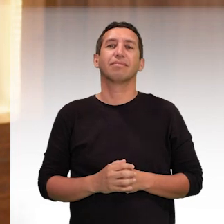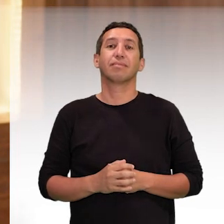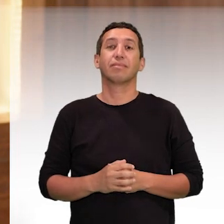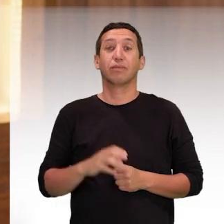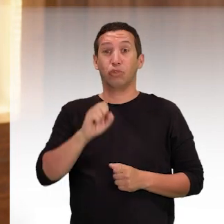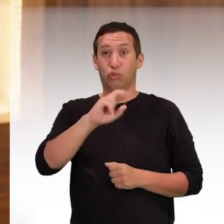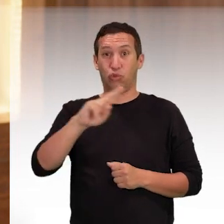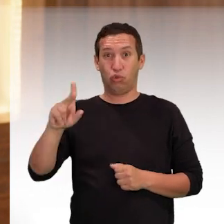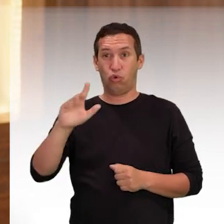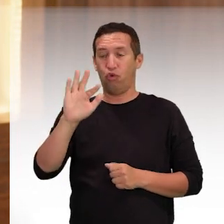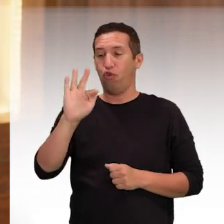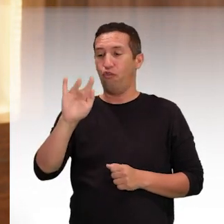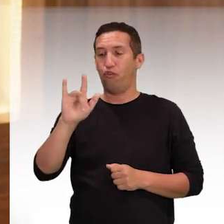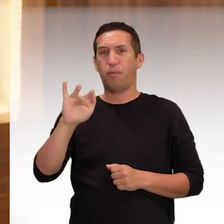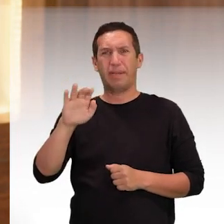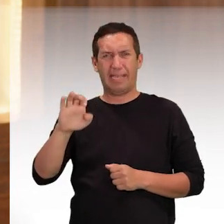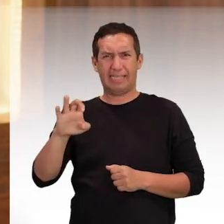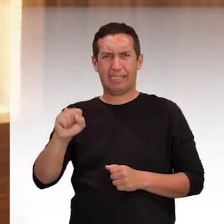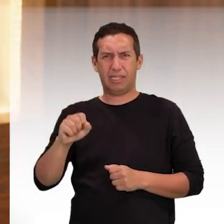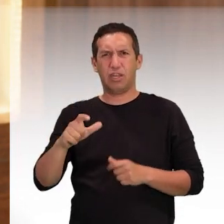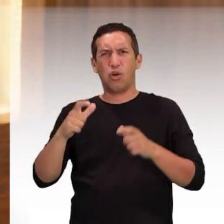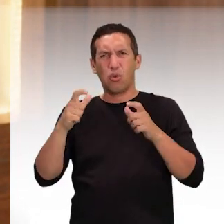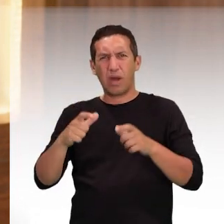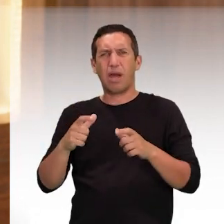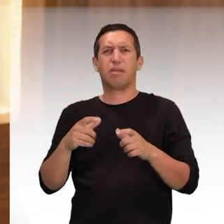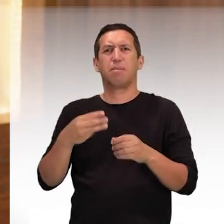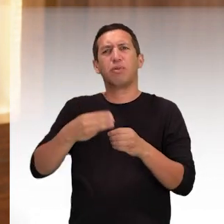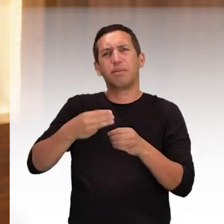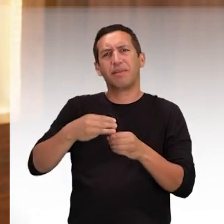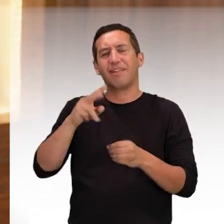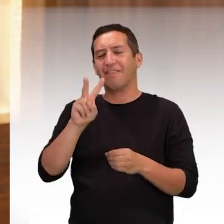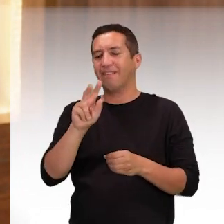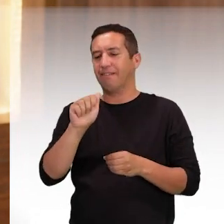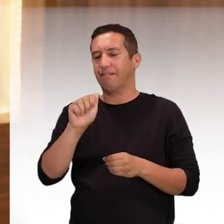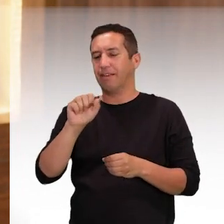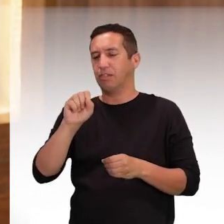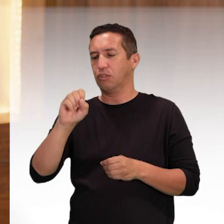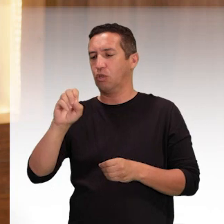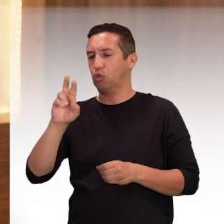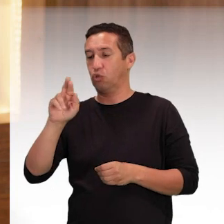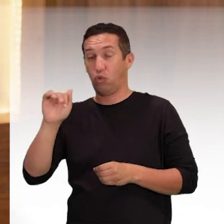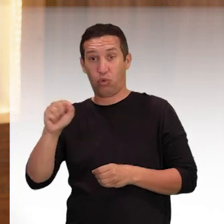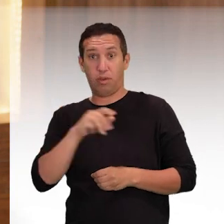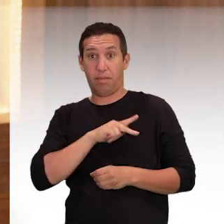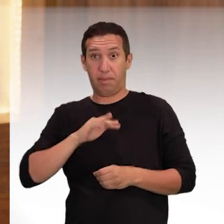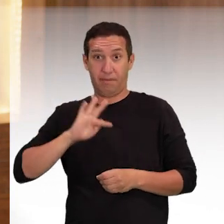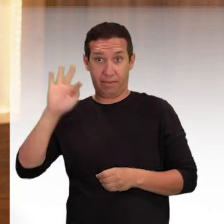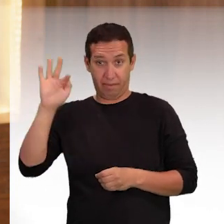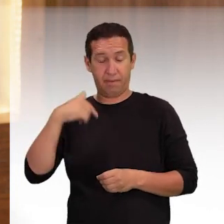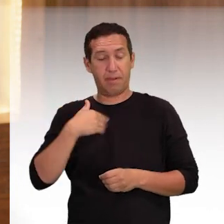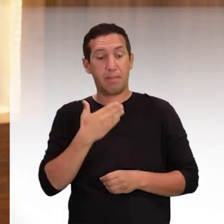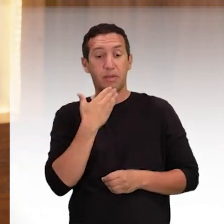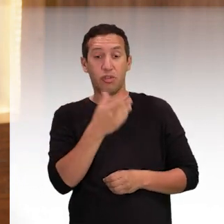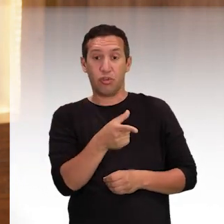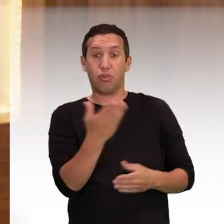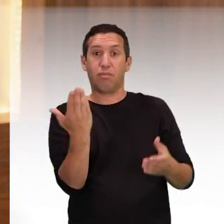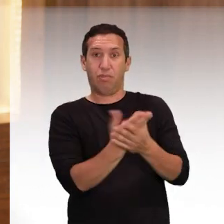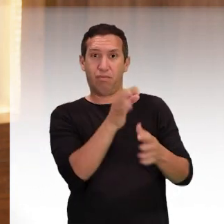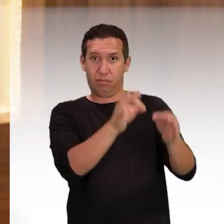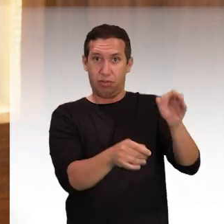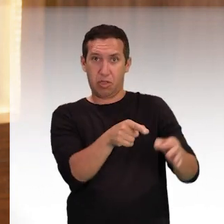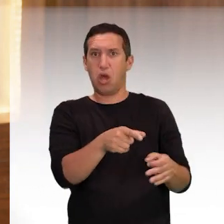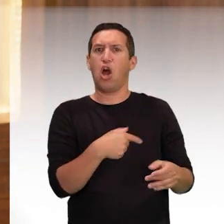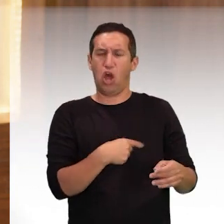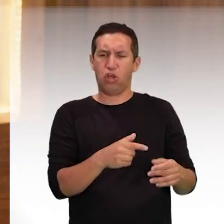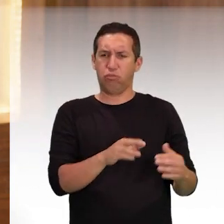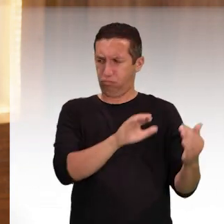No sul fluminense, município de Vassouras, a justiça atendeu a um pedido do MPF e determinou medidas para